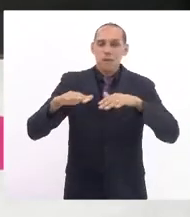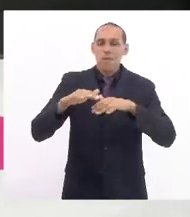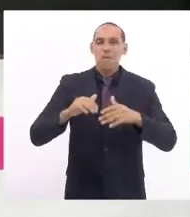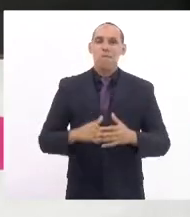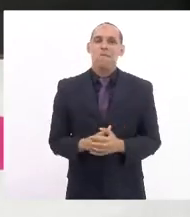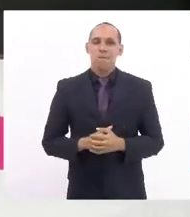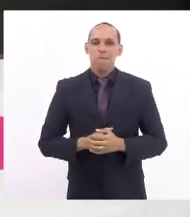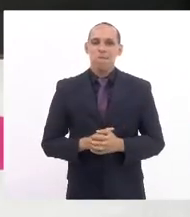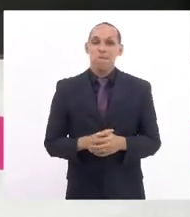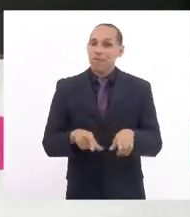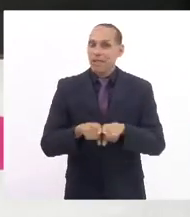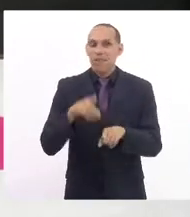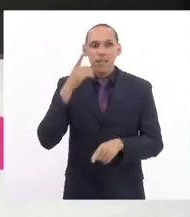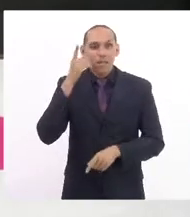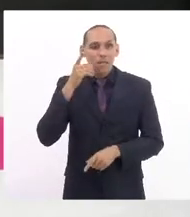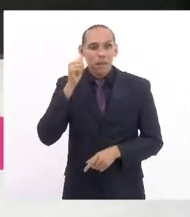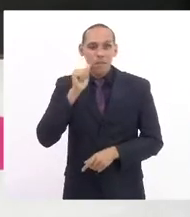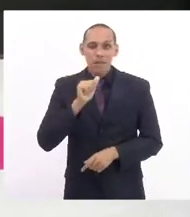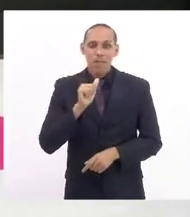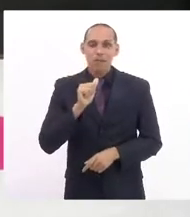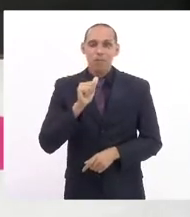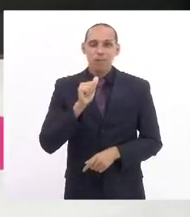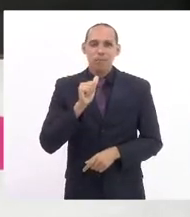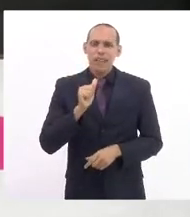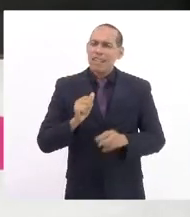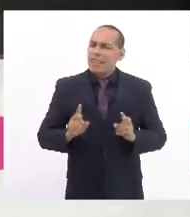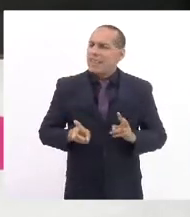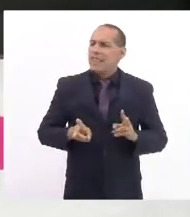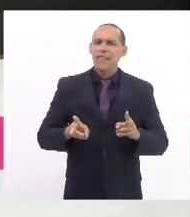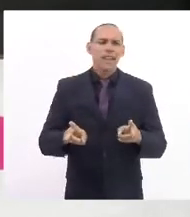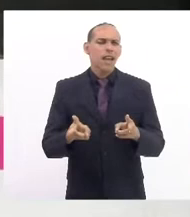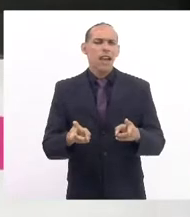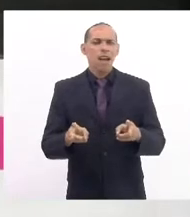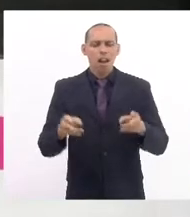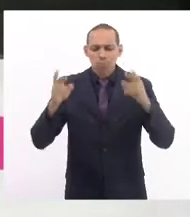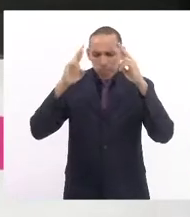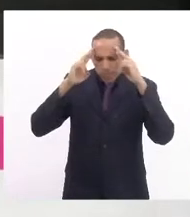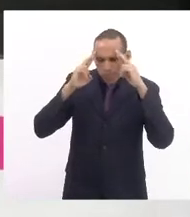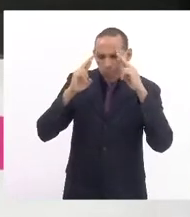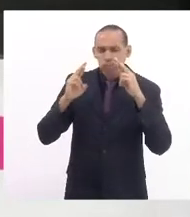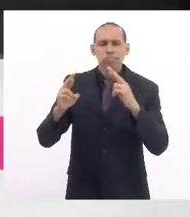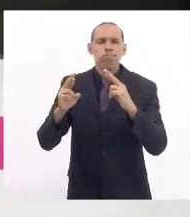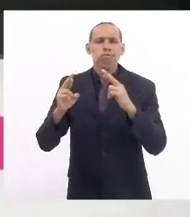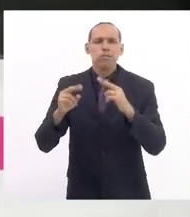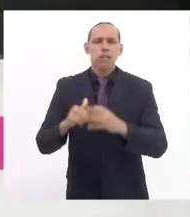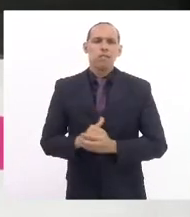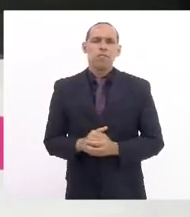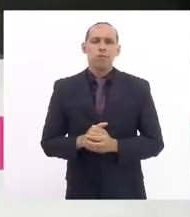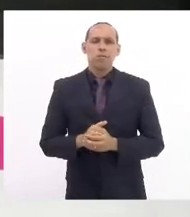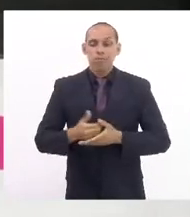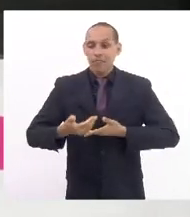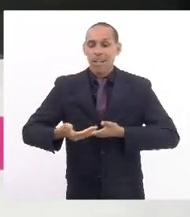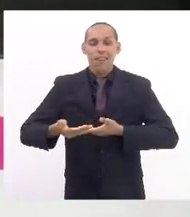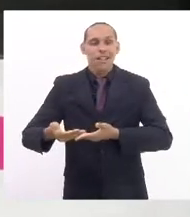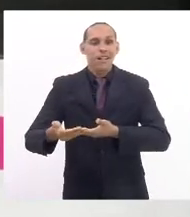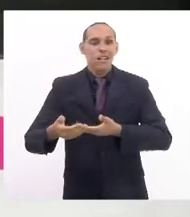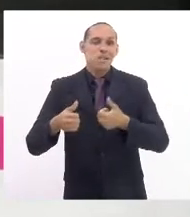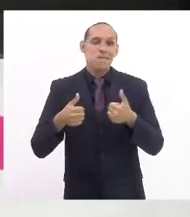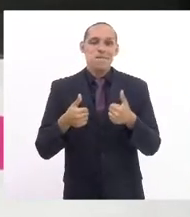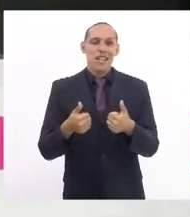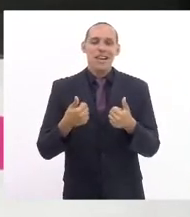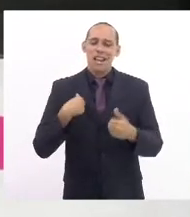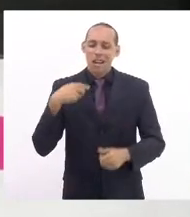e as deputadas dessa casa que sempre com muito respeito têm me recebido muito bem enquanto